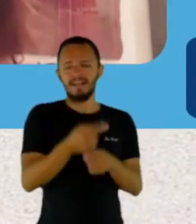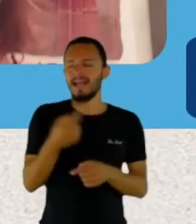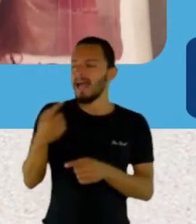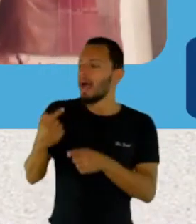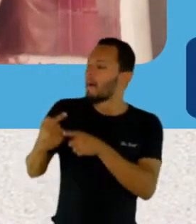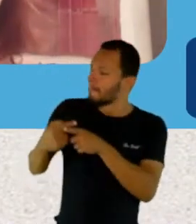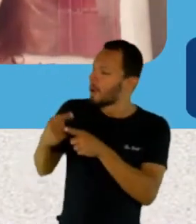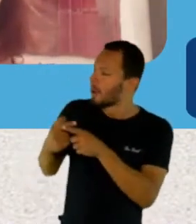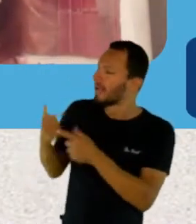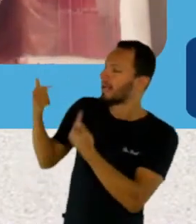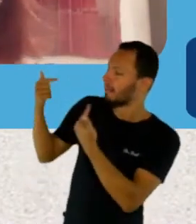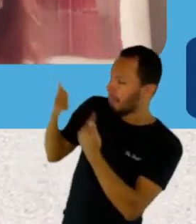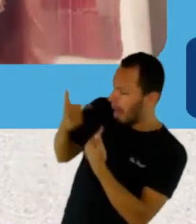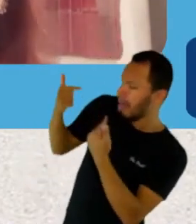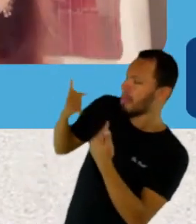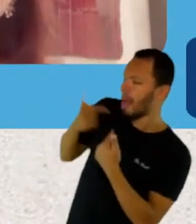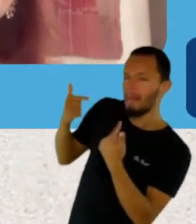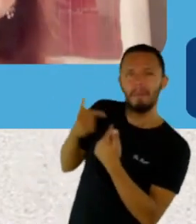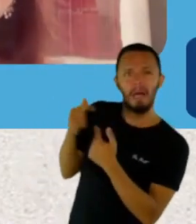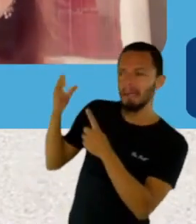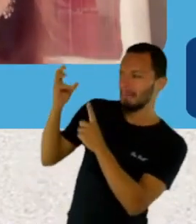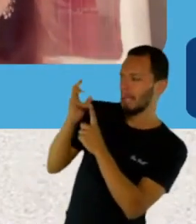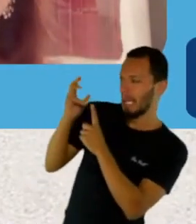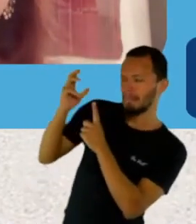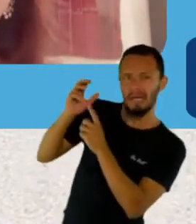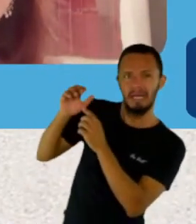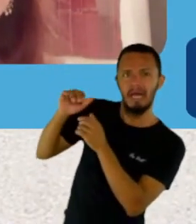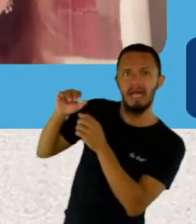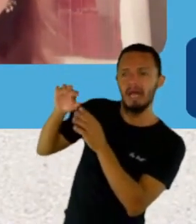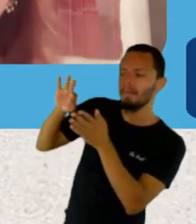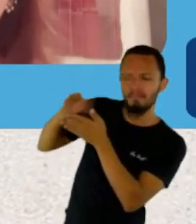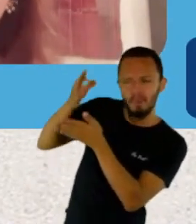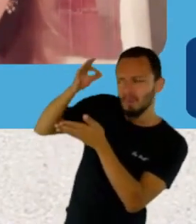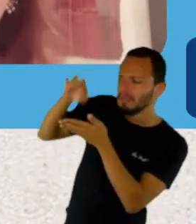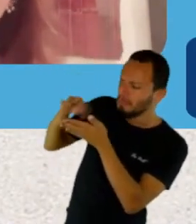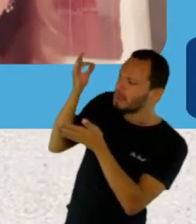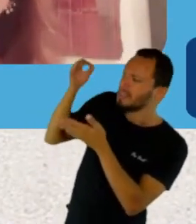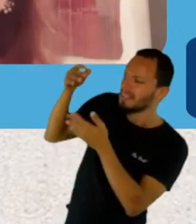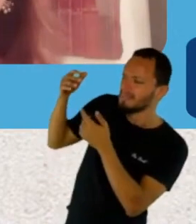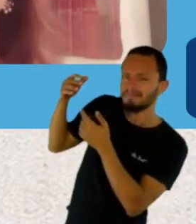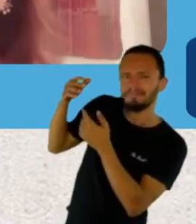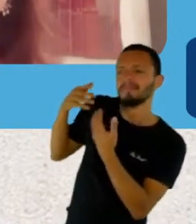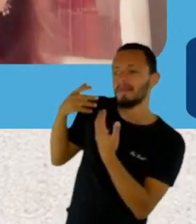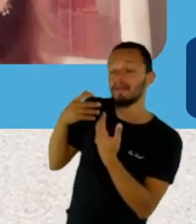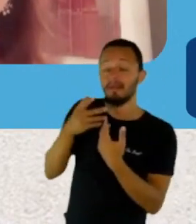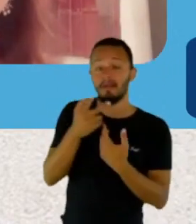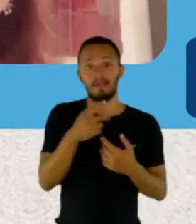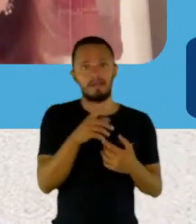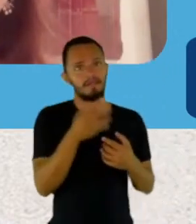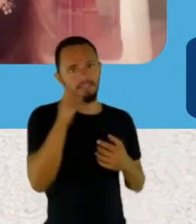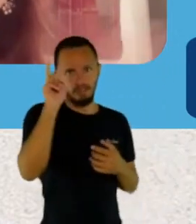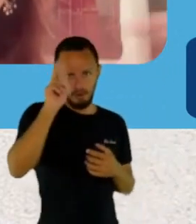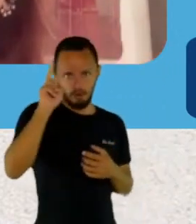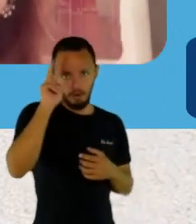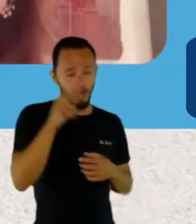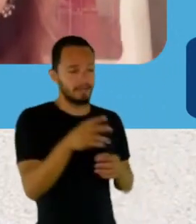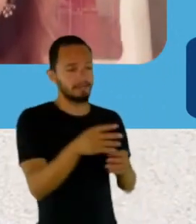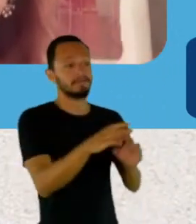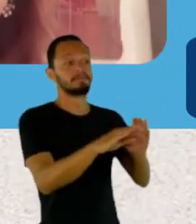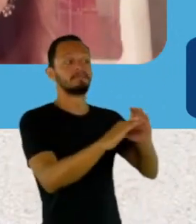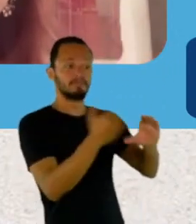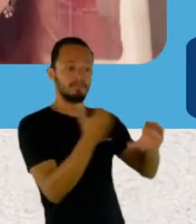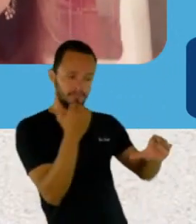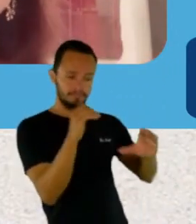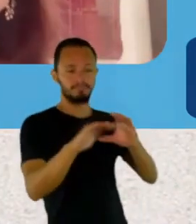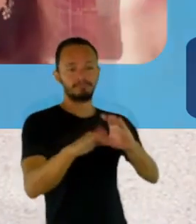tava se resolvendo, né? De certa forma, na vida dessa pessoa. Selecionei algumas, umas histórias mais interessantes. Levei pro